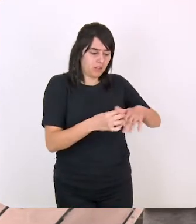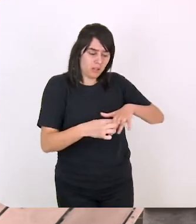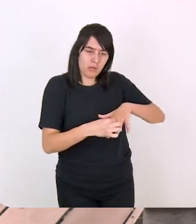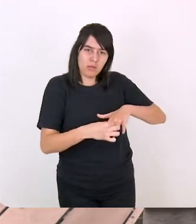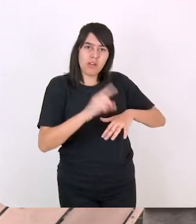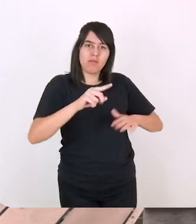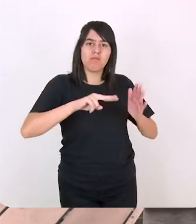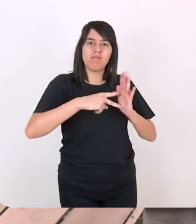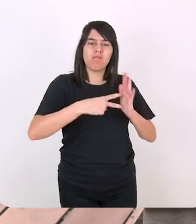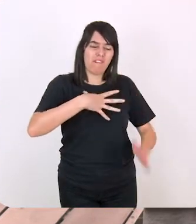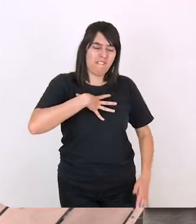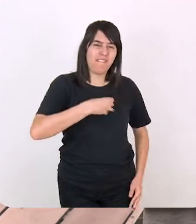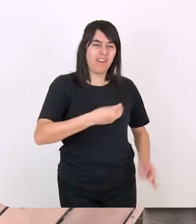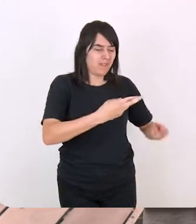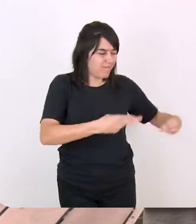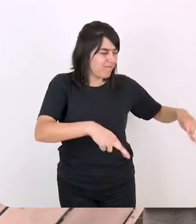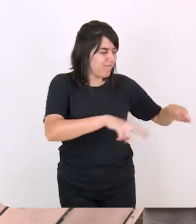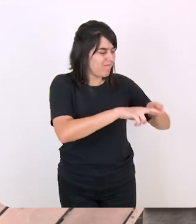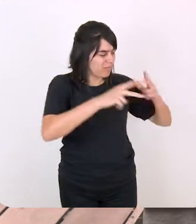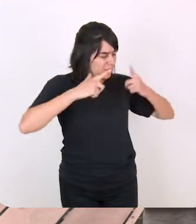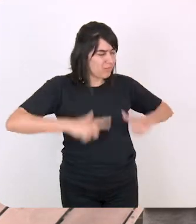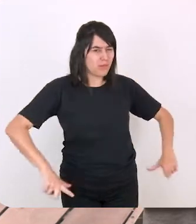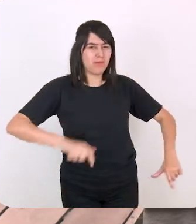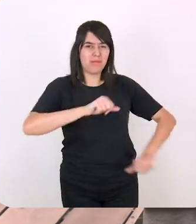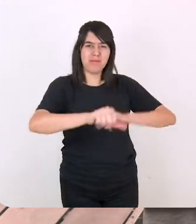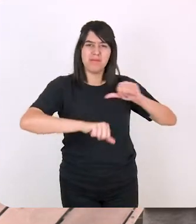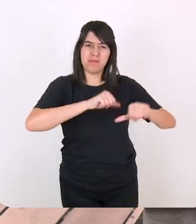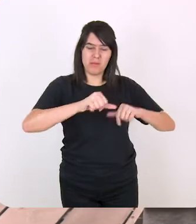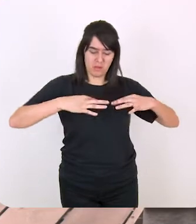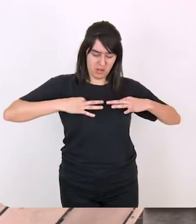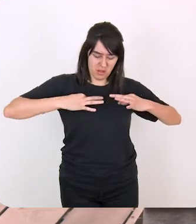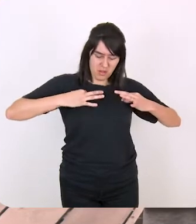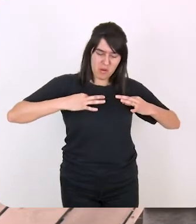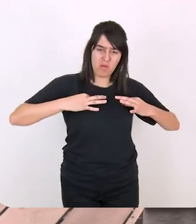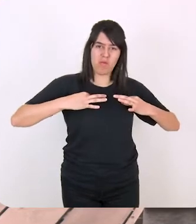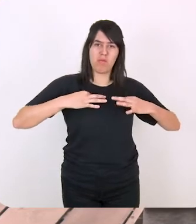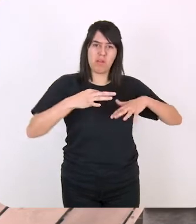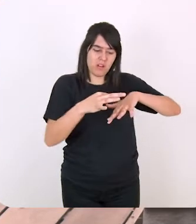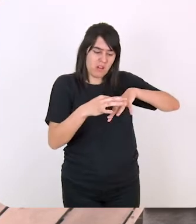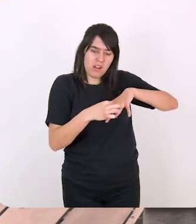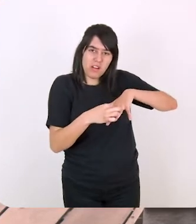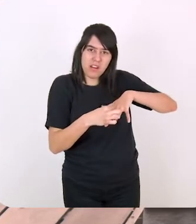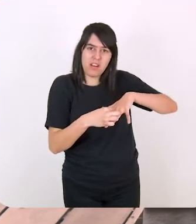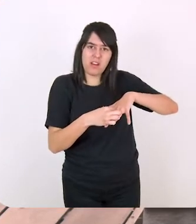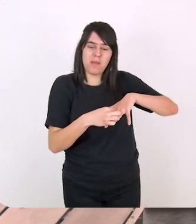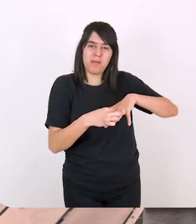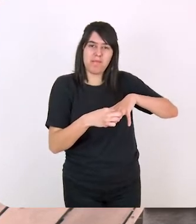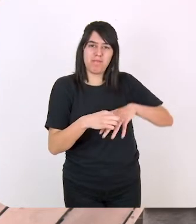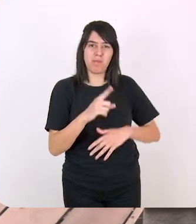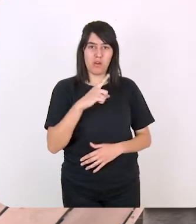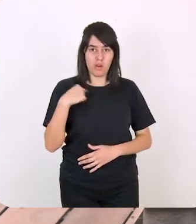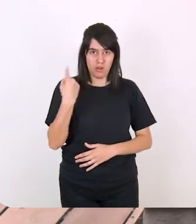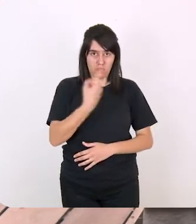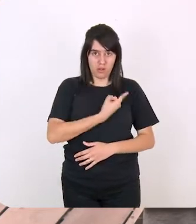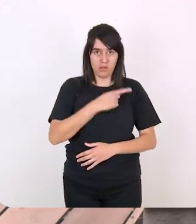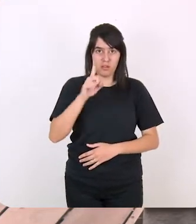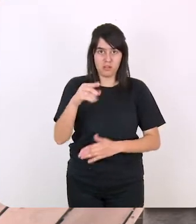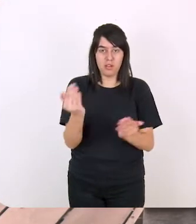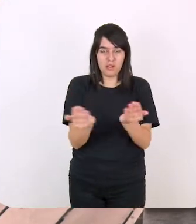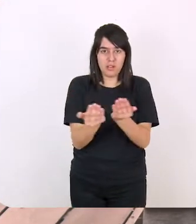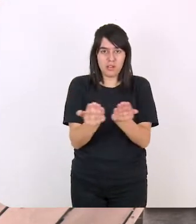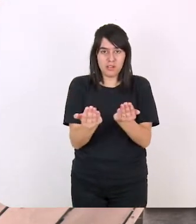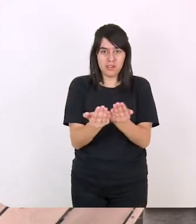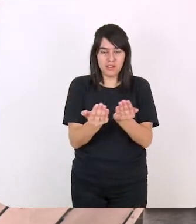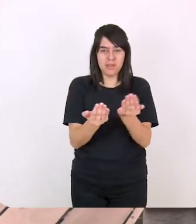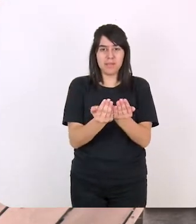restauração por completa. Ele foi lavado, limpo, colocado o anel. E nós, como cristãos, nós